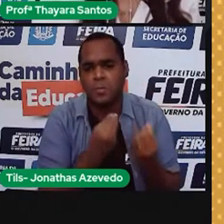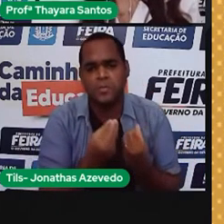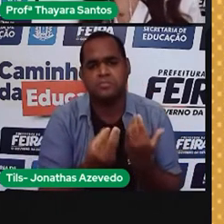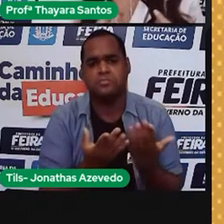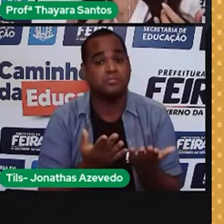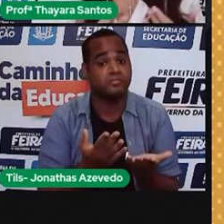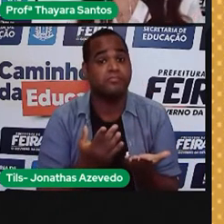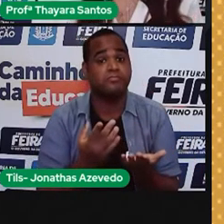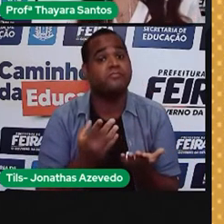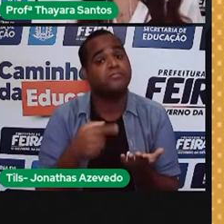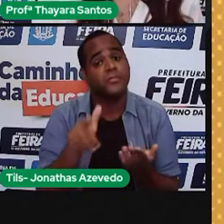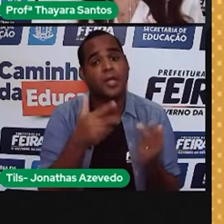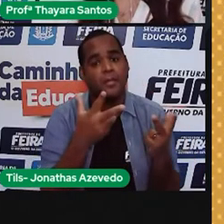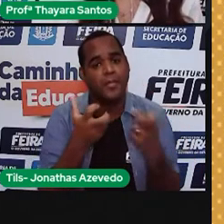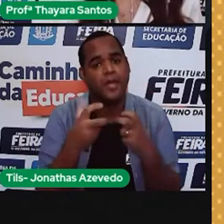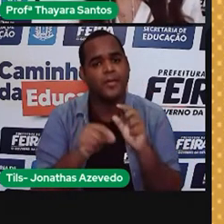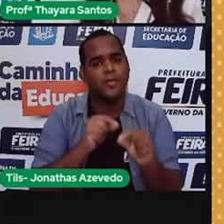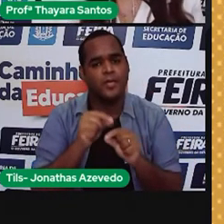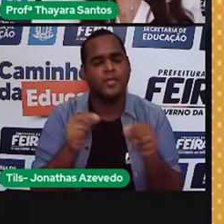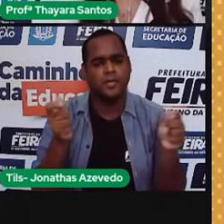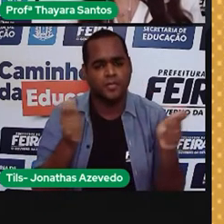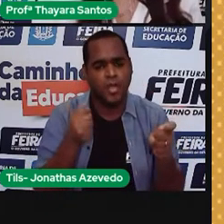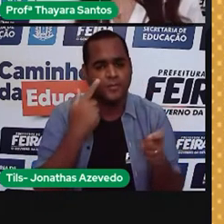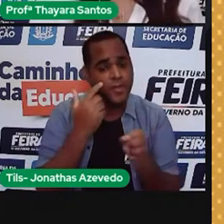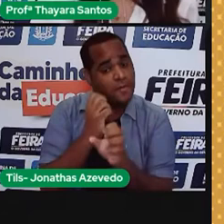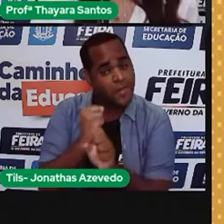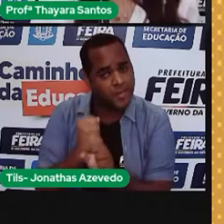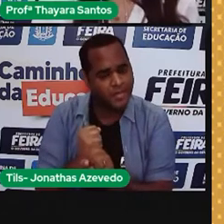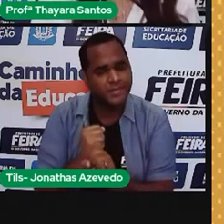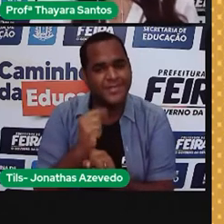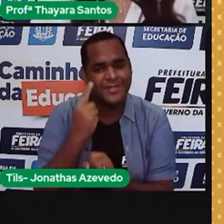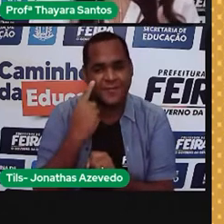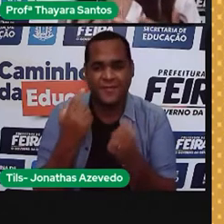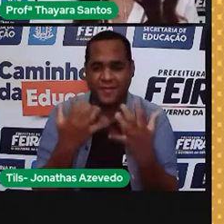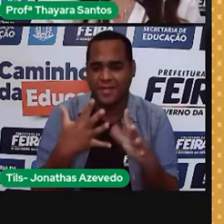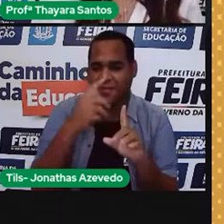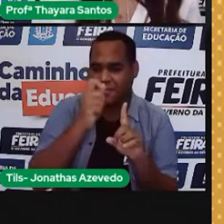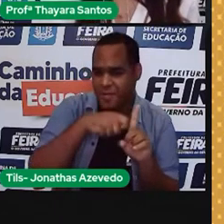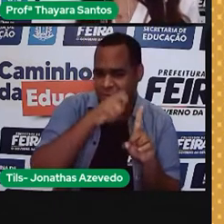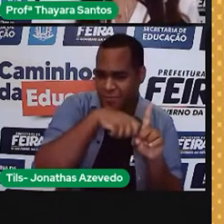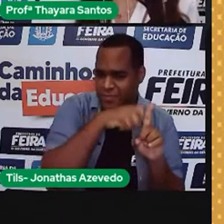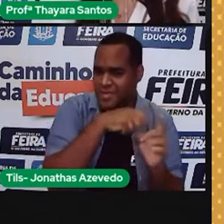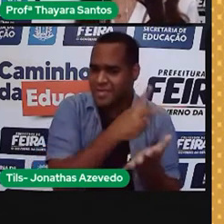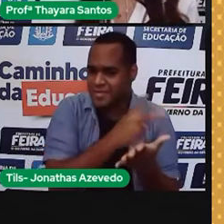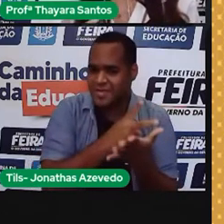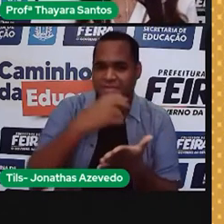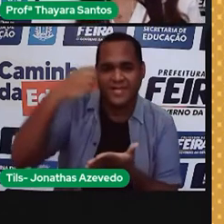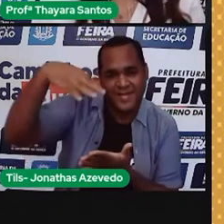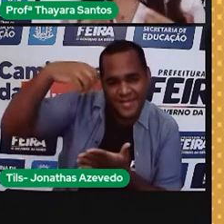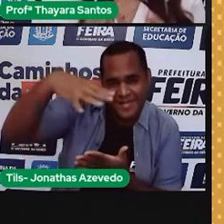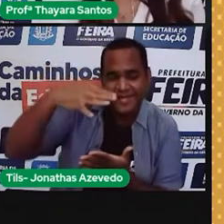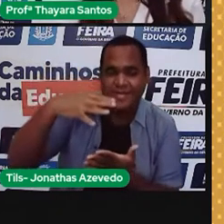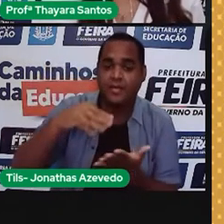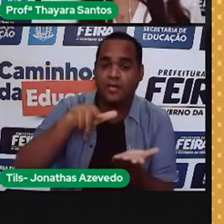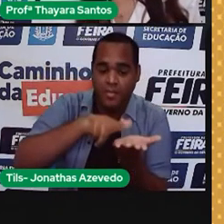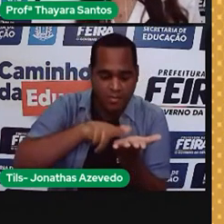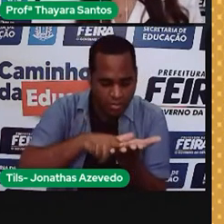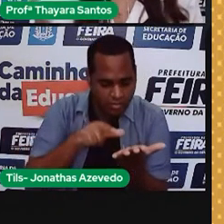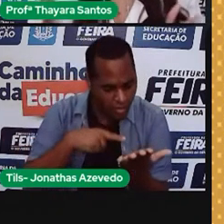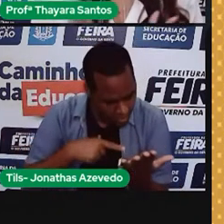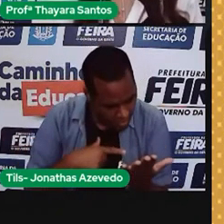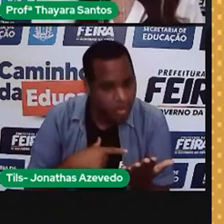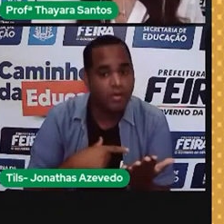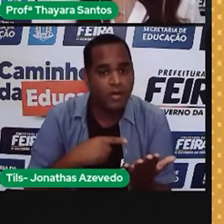na nossa casa, ela é possível de ser calculada. É tanto que chega todo mês uma conta de energia na nossa casa. E como é que acontece esse